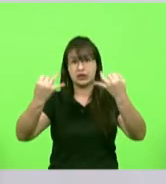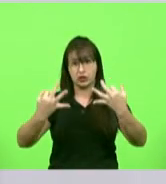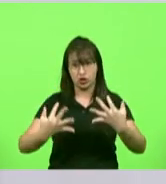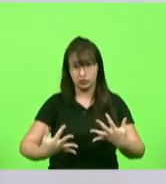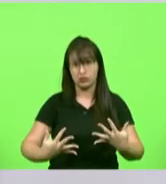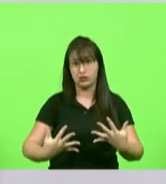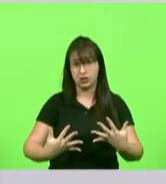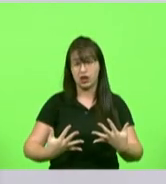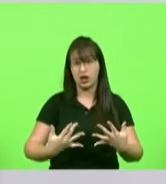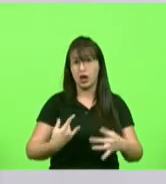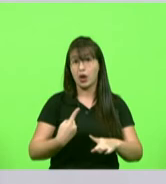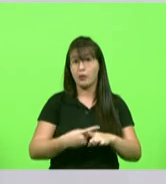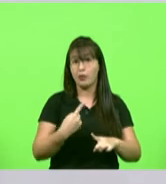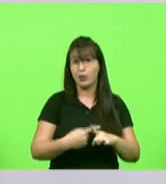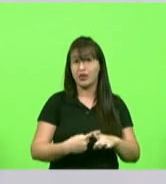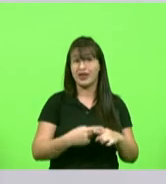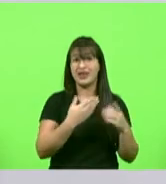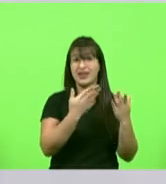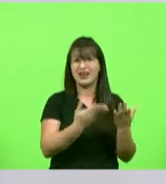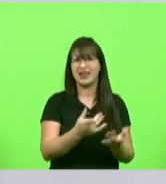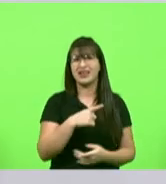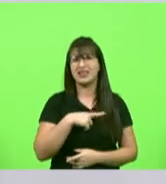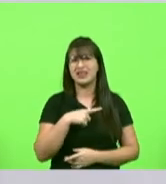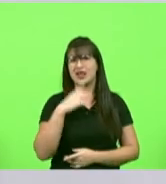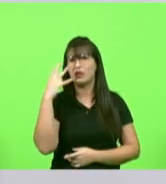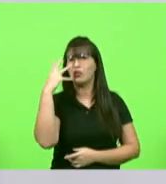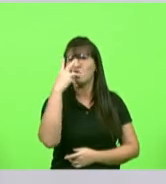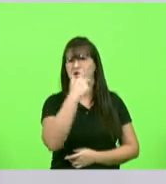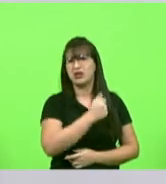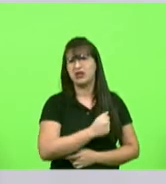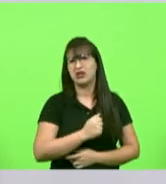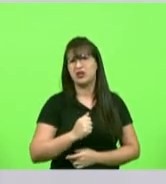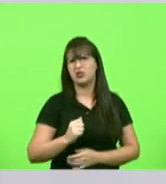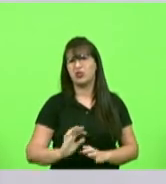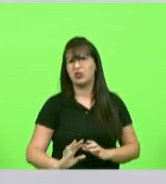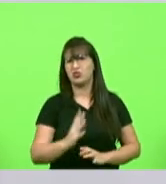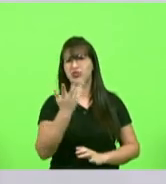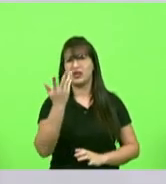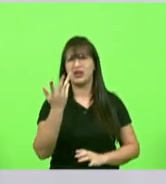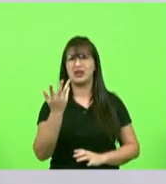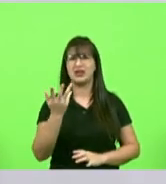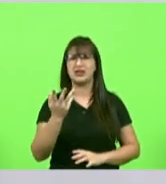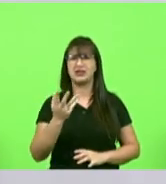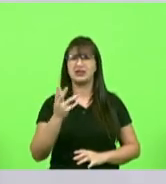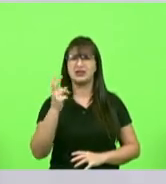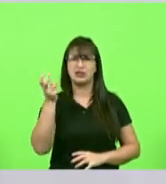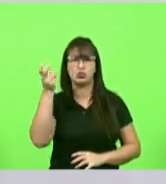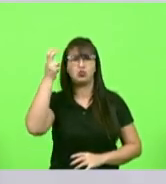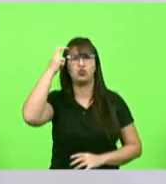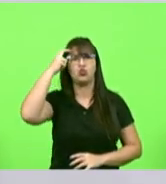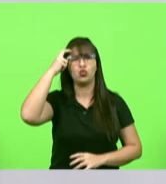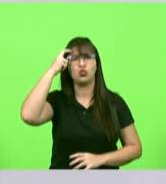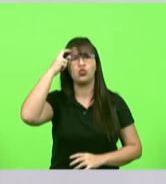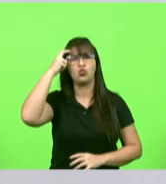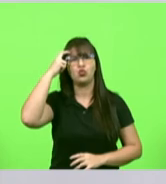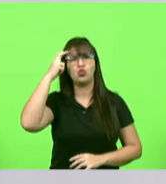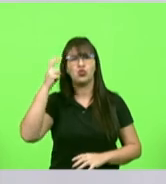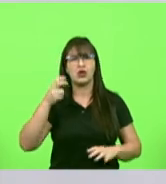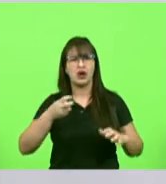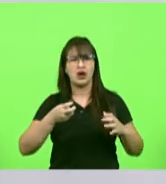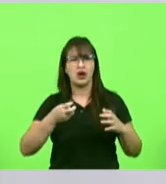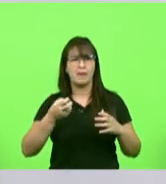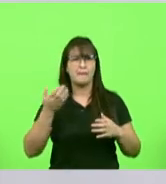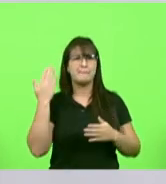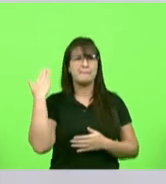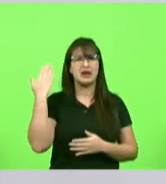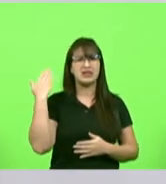se projetava muita coisa bonita para acontecer na área da cultura dos resgates das raízes na educação de